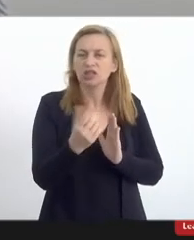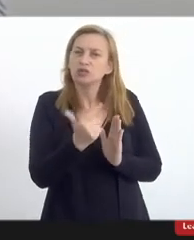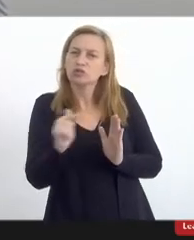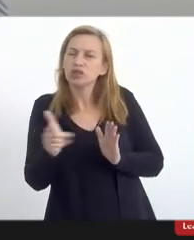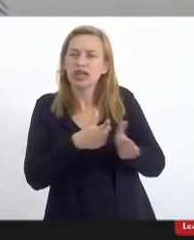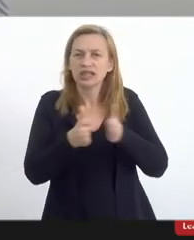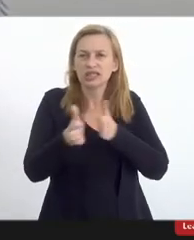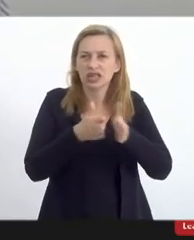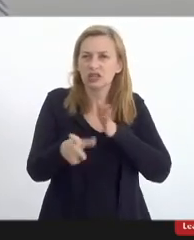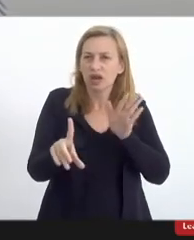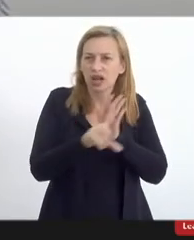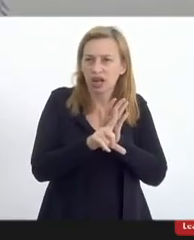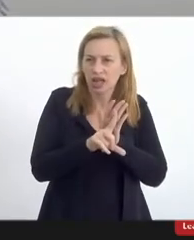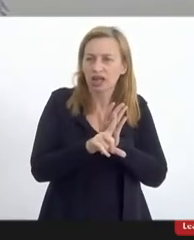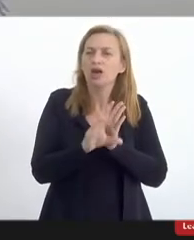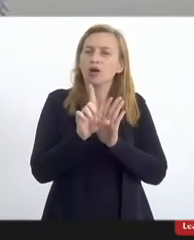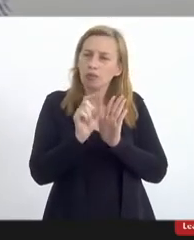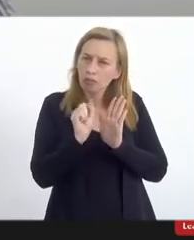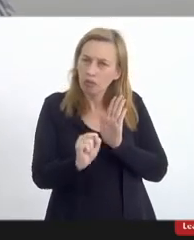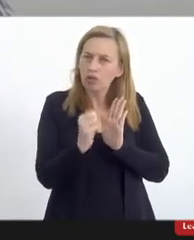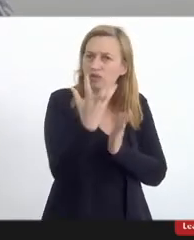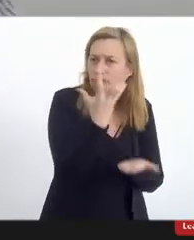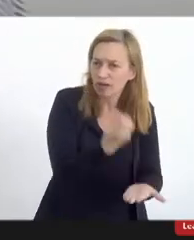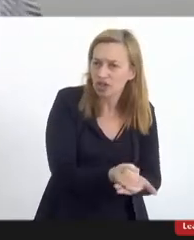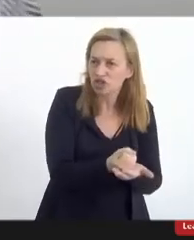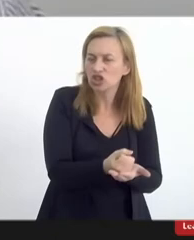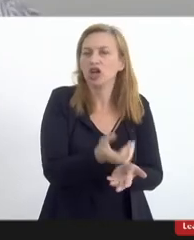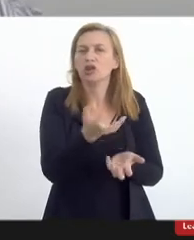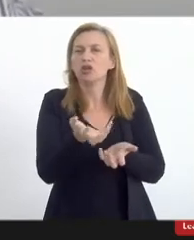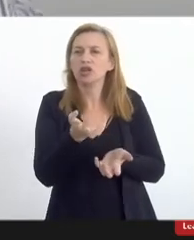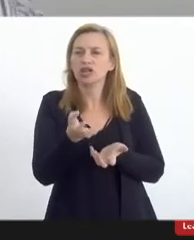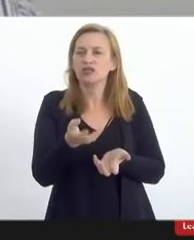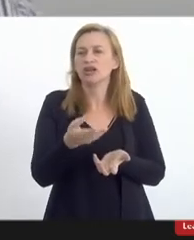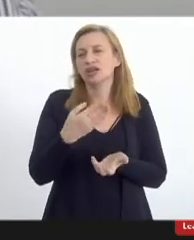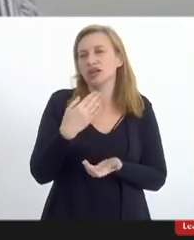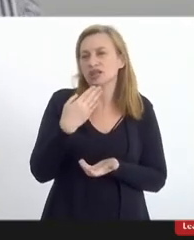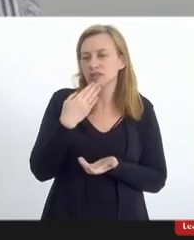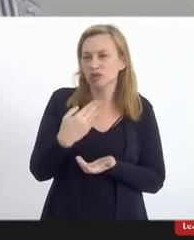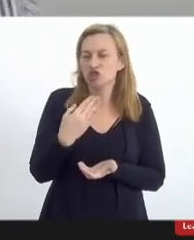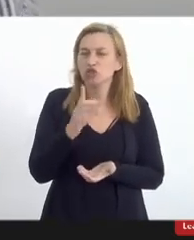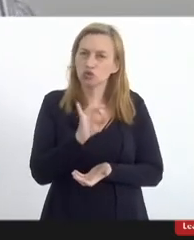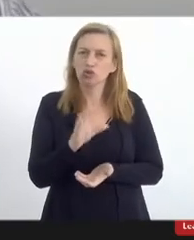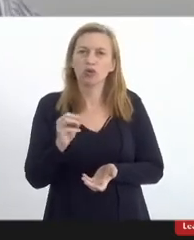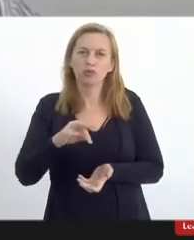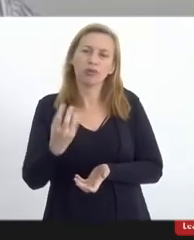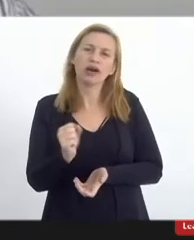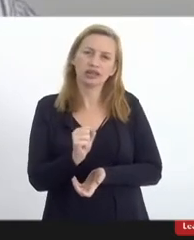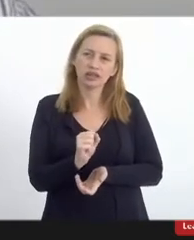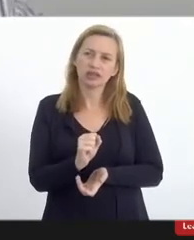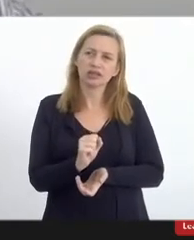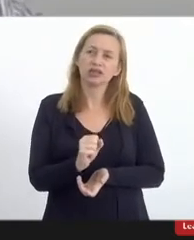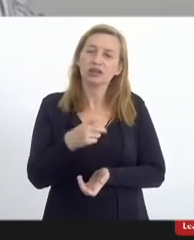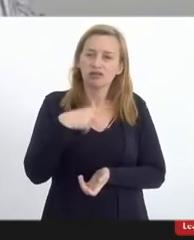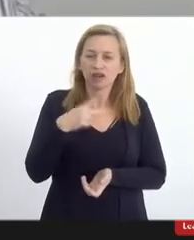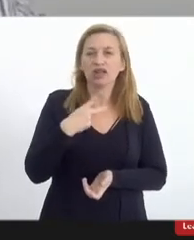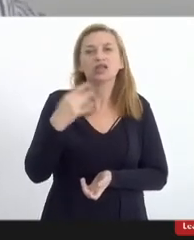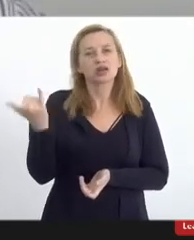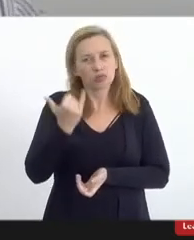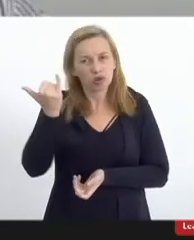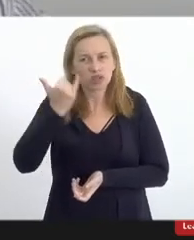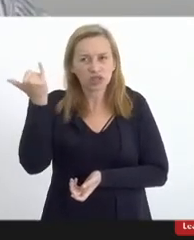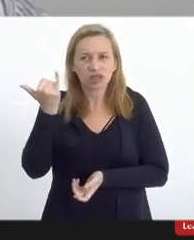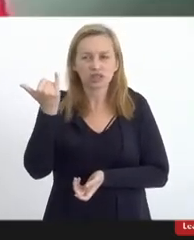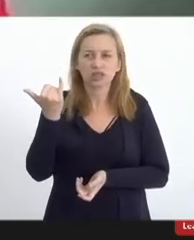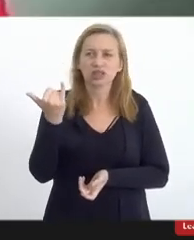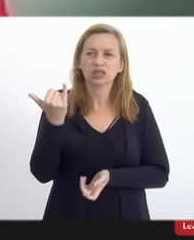acesso à lei enfim pode baixar aqui do chat mas queria fazer essa manifestação mas apenas isso ressaltando a importância de que